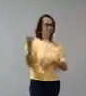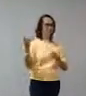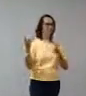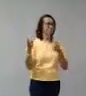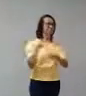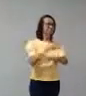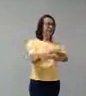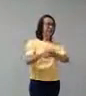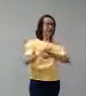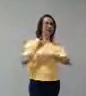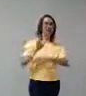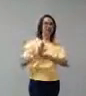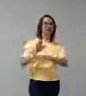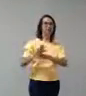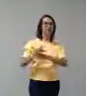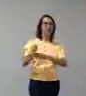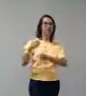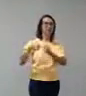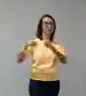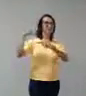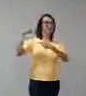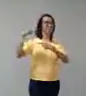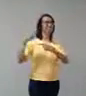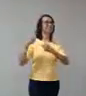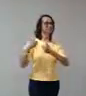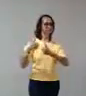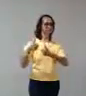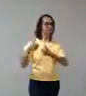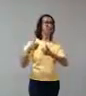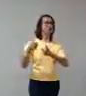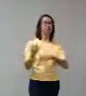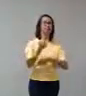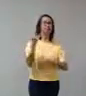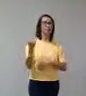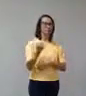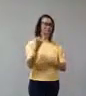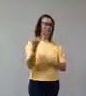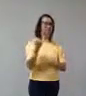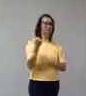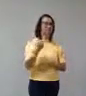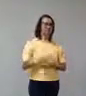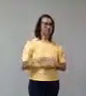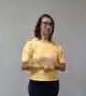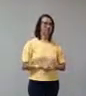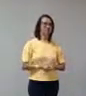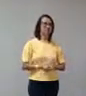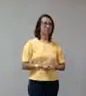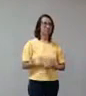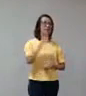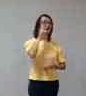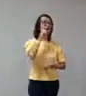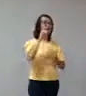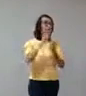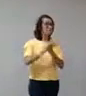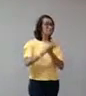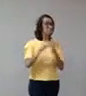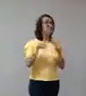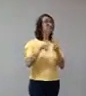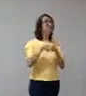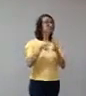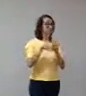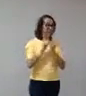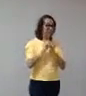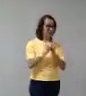realmente promove uma questão importante aí. A esposa dele, que tem autismo também,